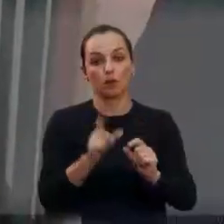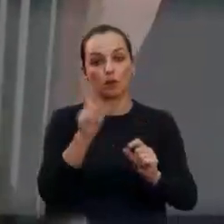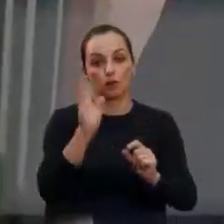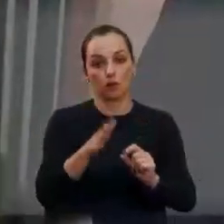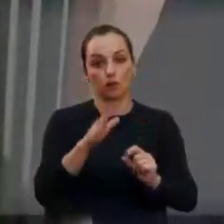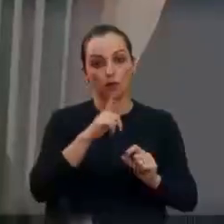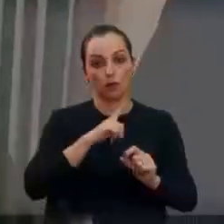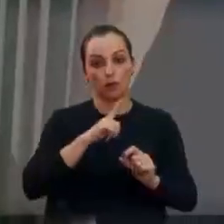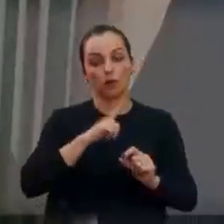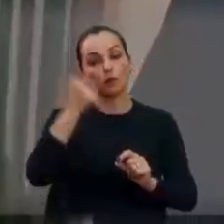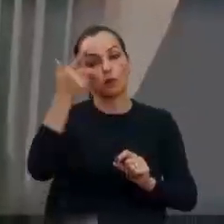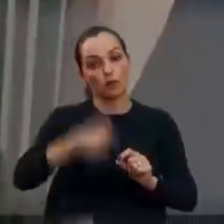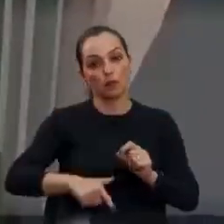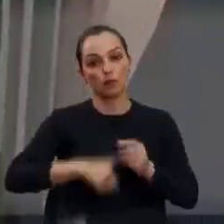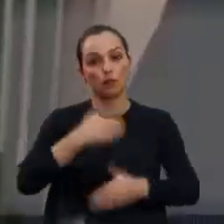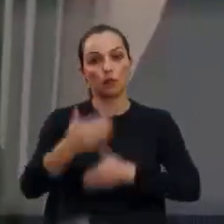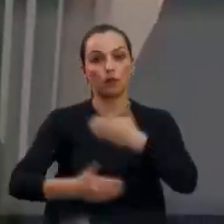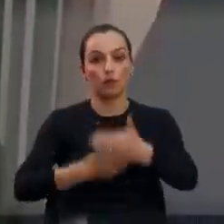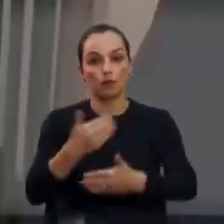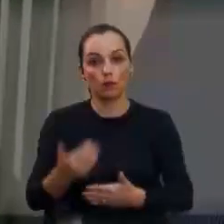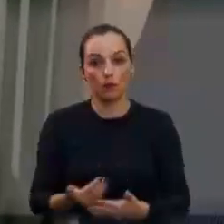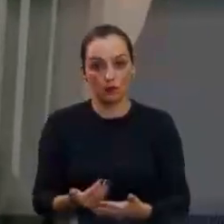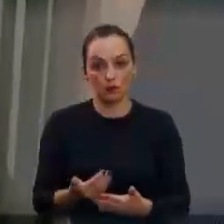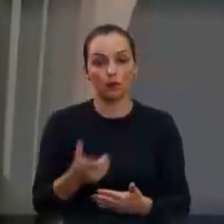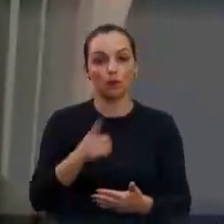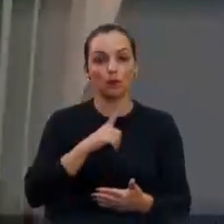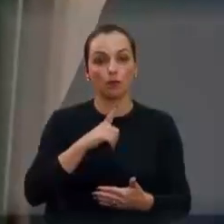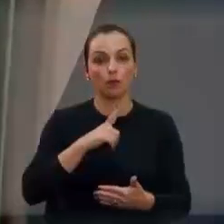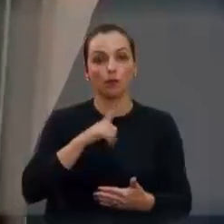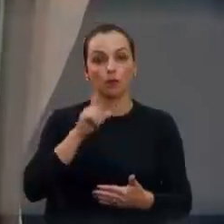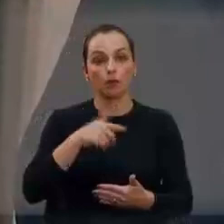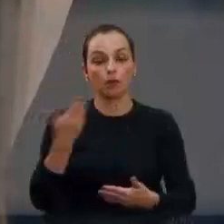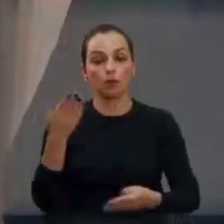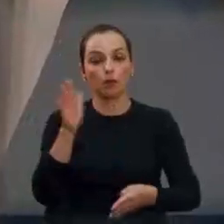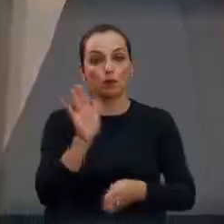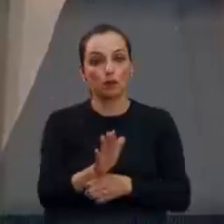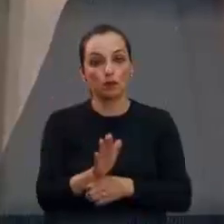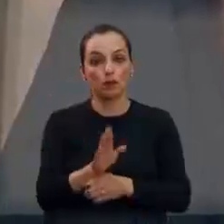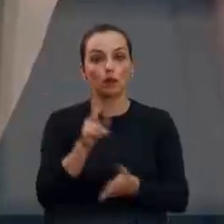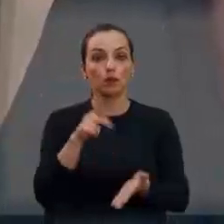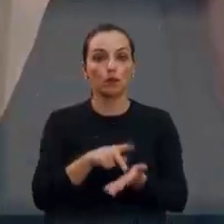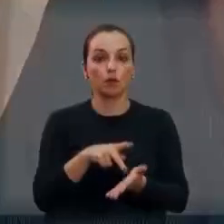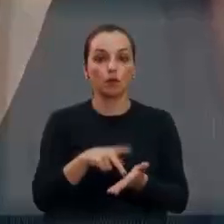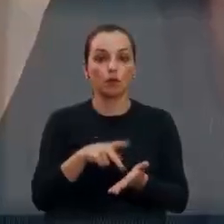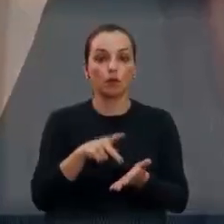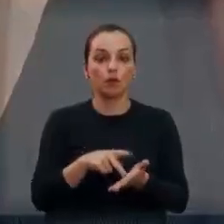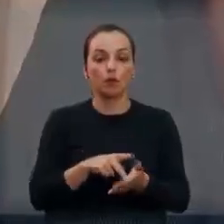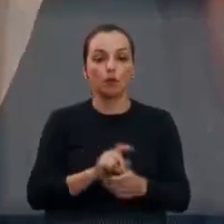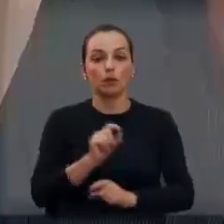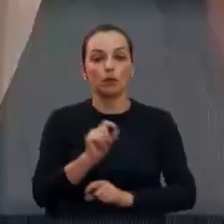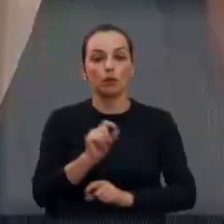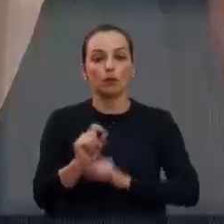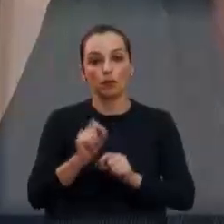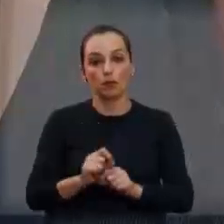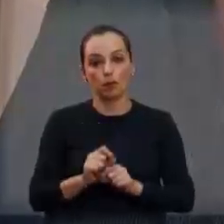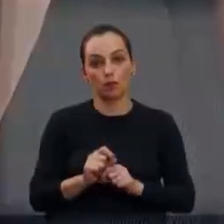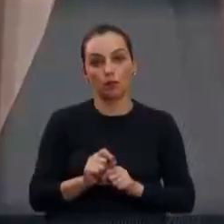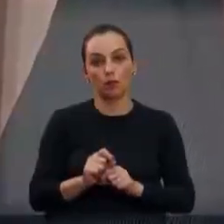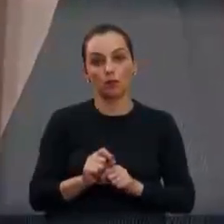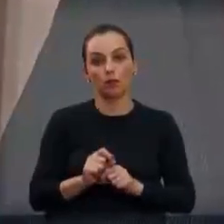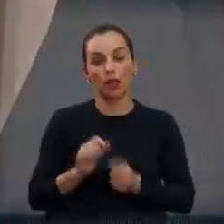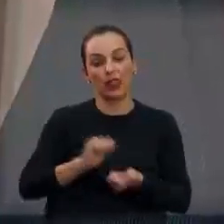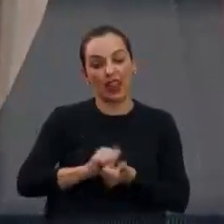fez e vai continuar fazendo. Então, já vem, já auxilia o que já foi feito, né? Os pequenos retalhos,